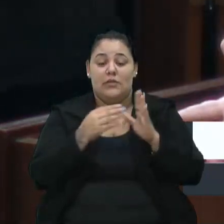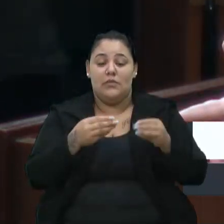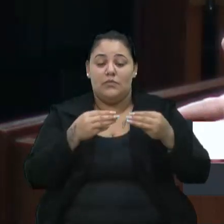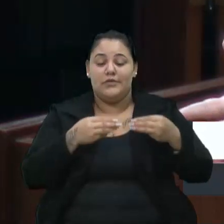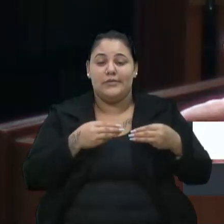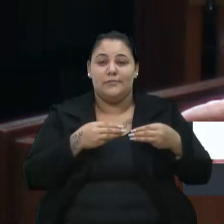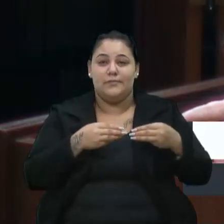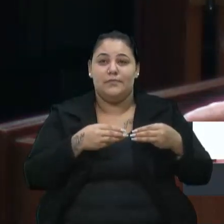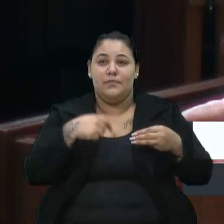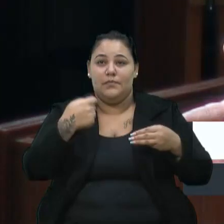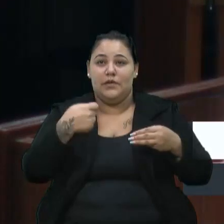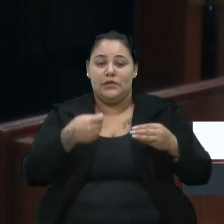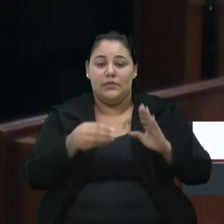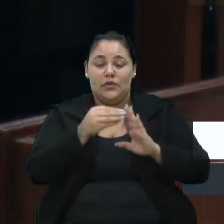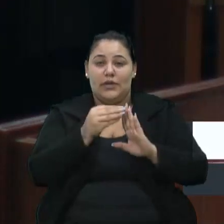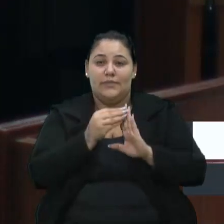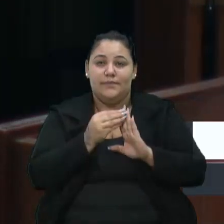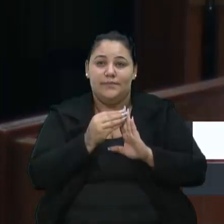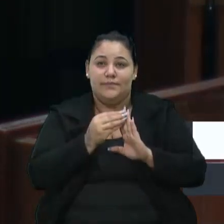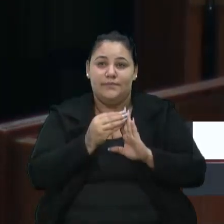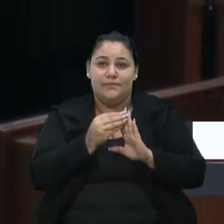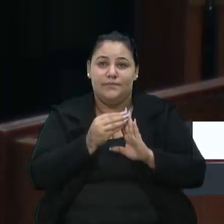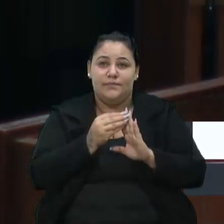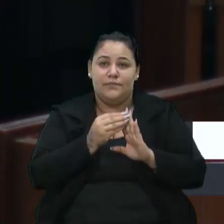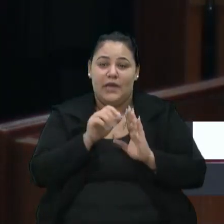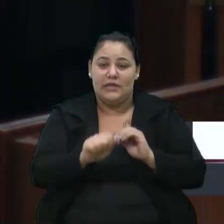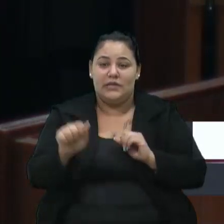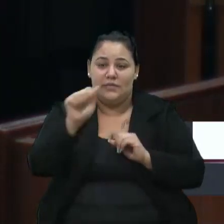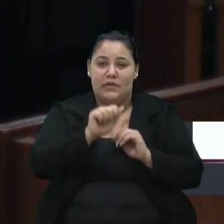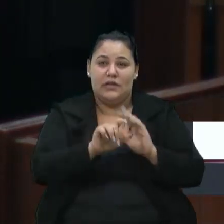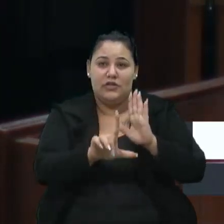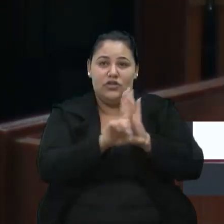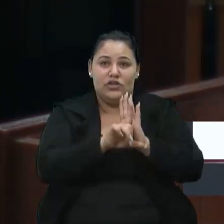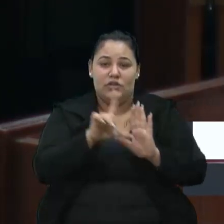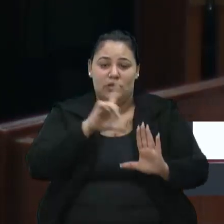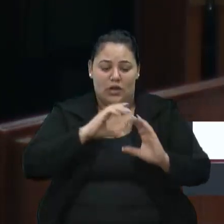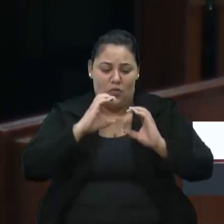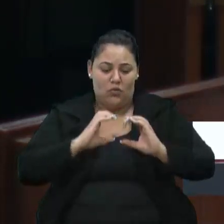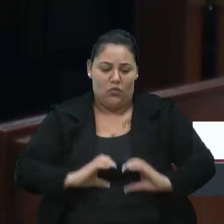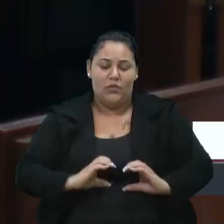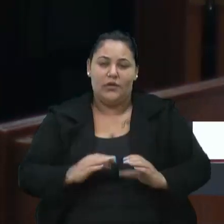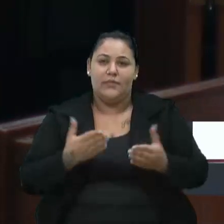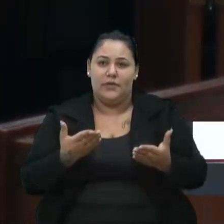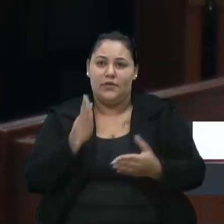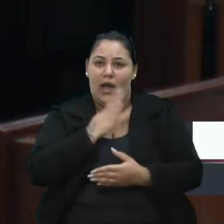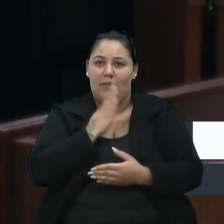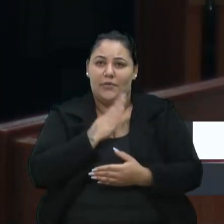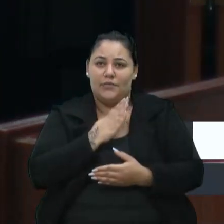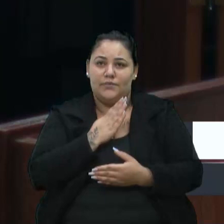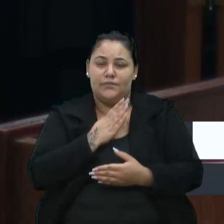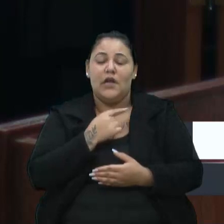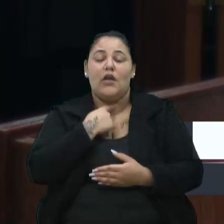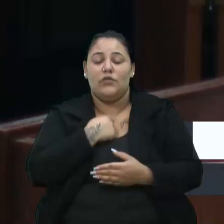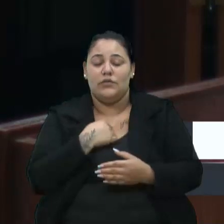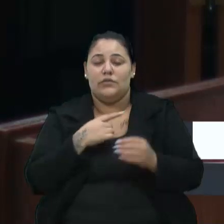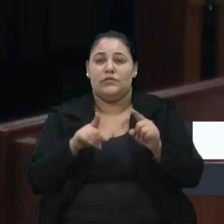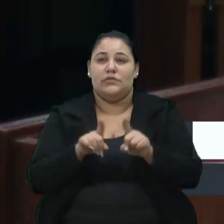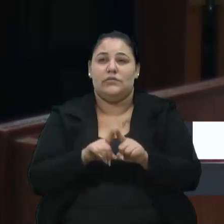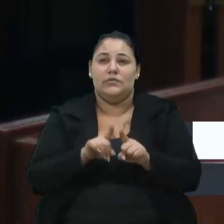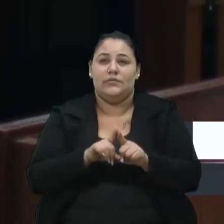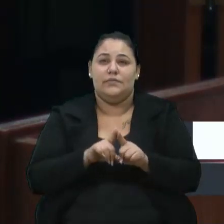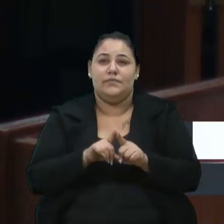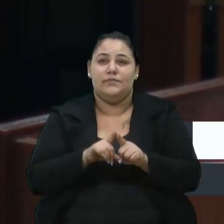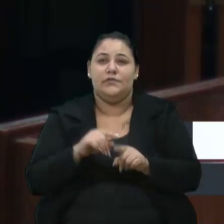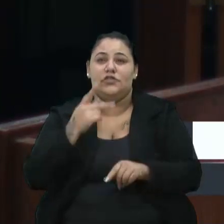que a Assembleia Legislativa tome uma posição urgente. Uma parte, Bruno. E aí gostaríamos também aqui de